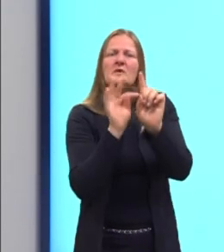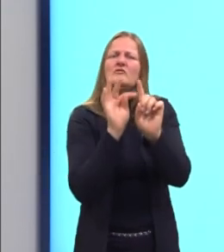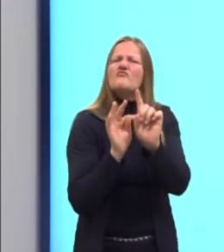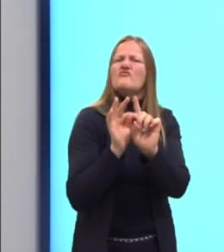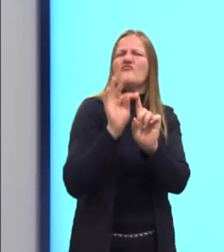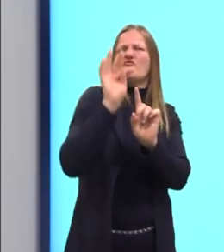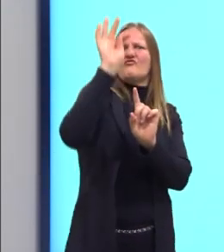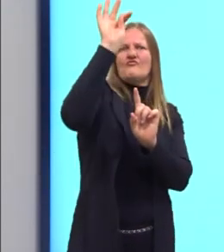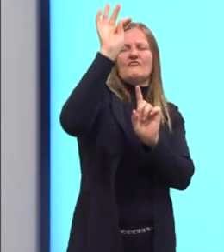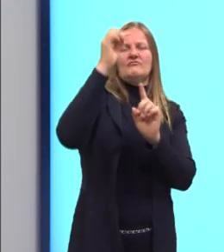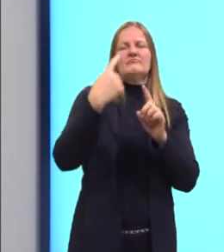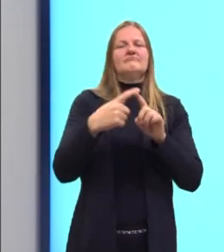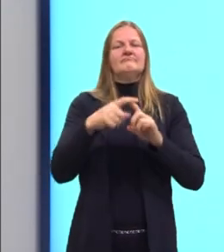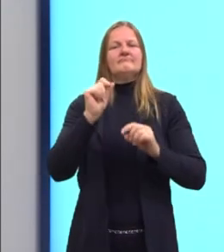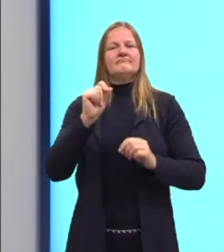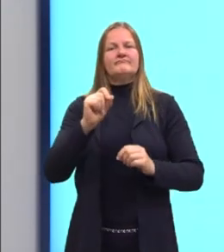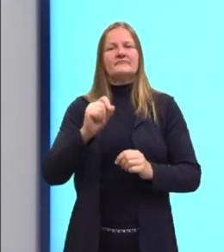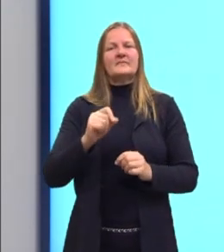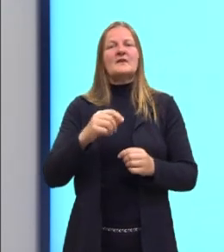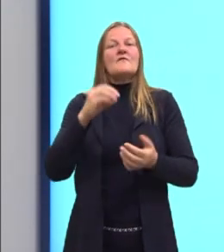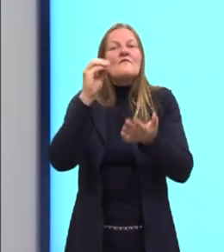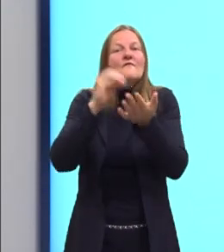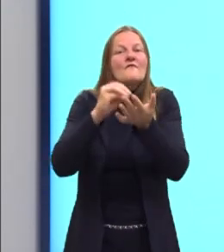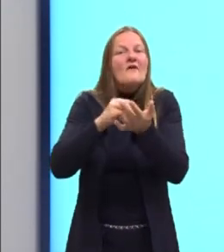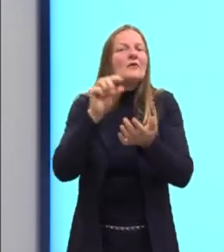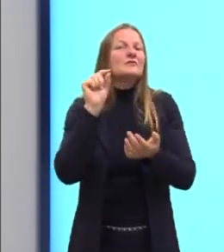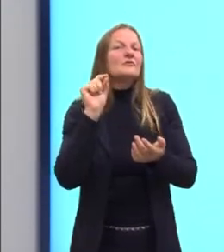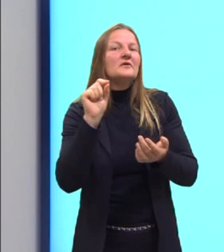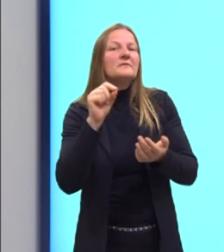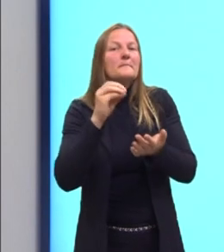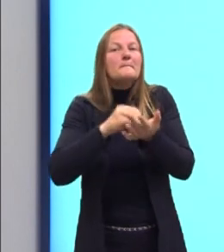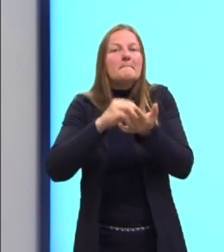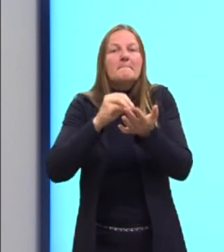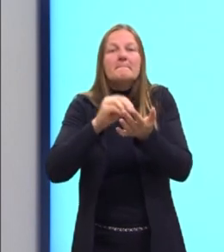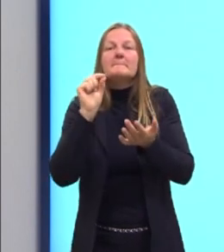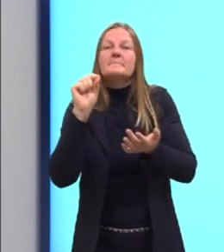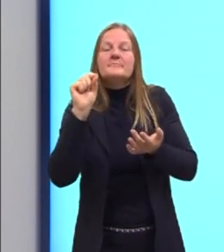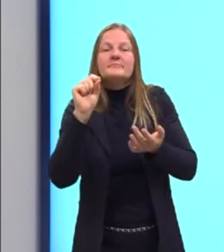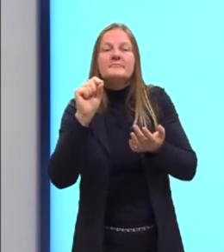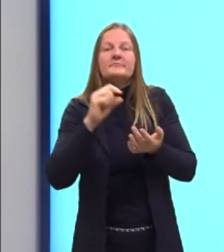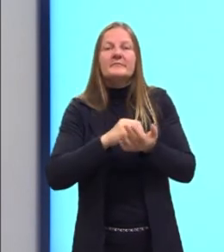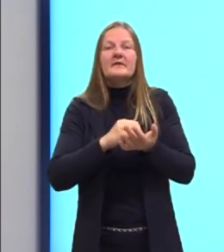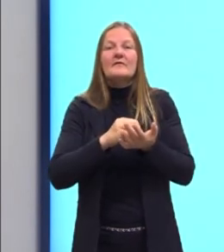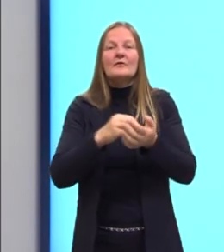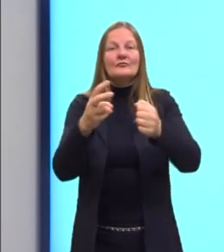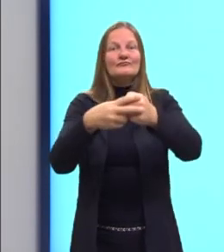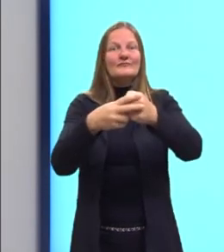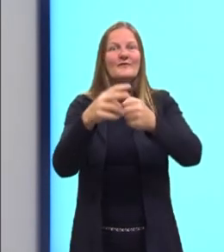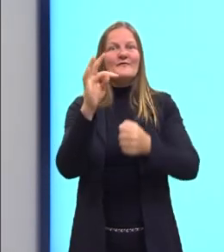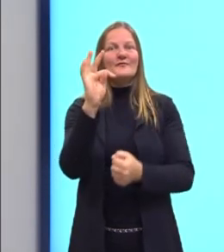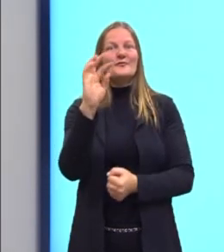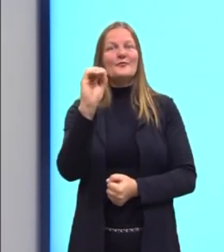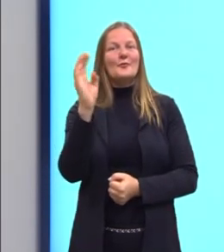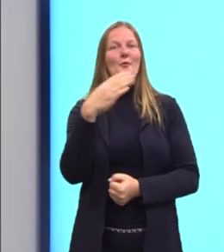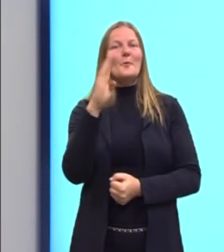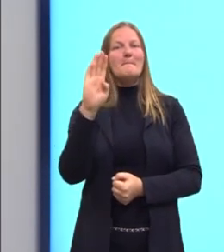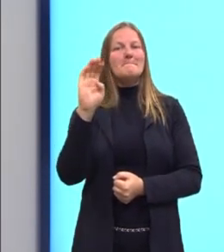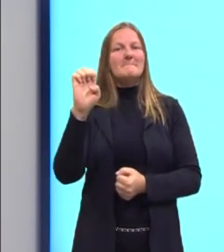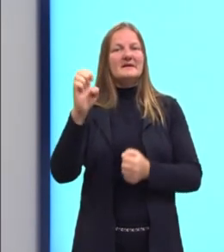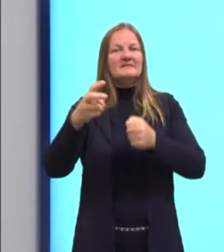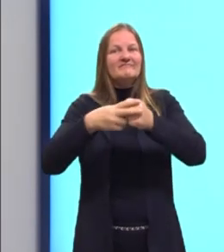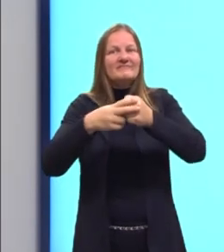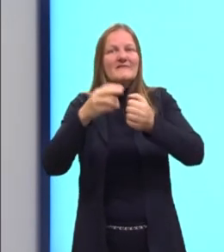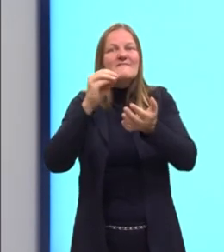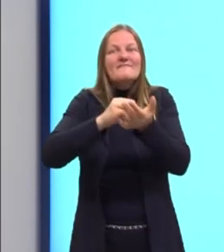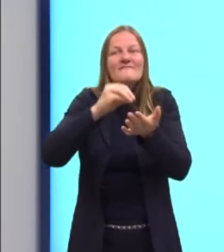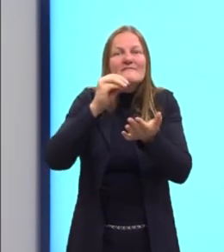Spain devastated, está faltando aqui alguma coisa. O que está faltando? Está faltando o meu verbo to be. Ele está ali dentro,